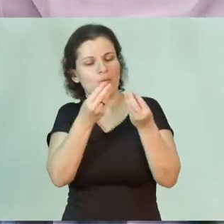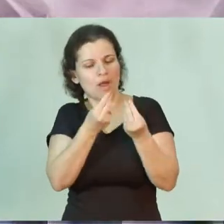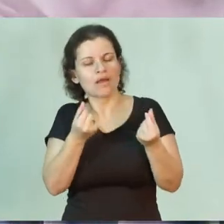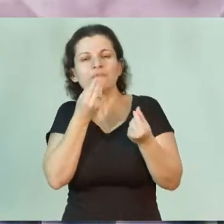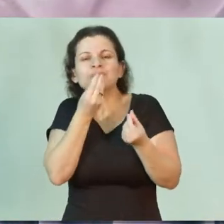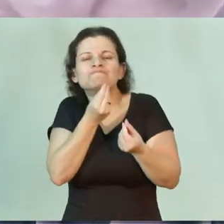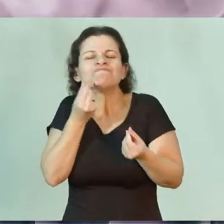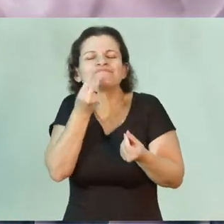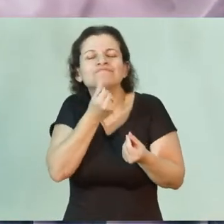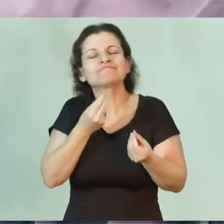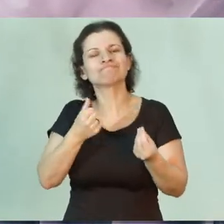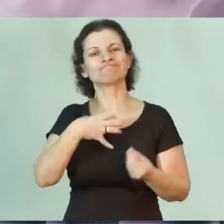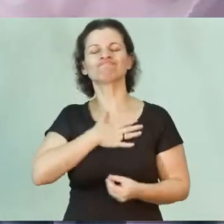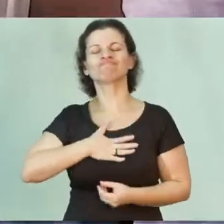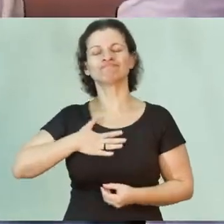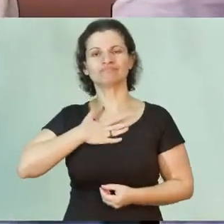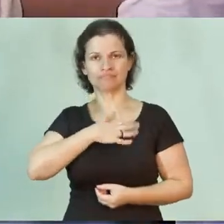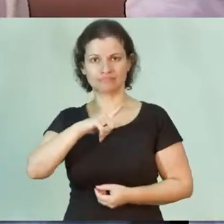sensorial.